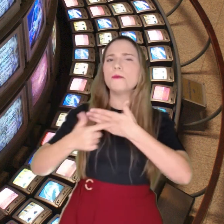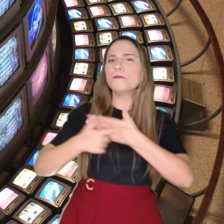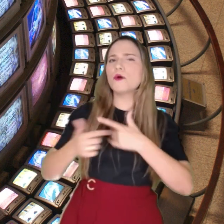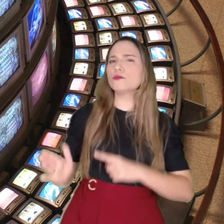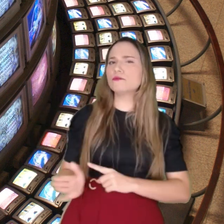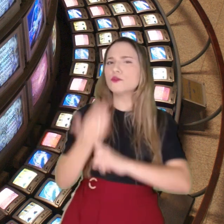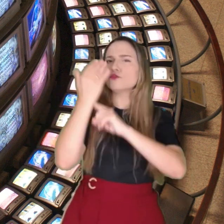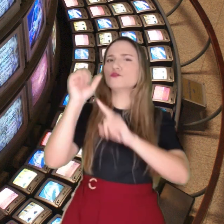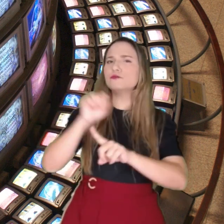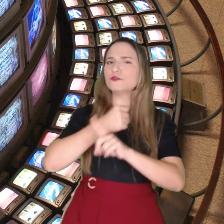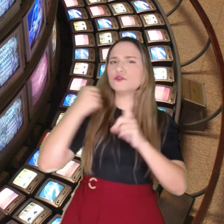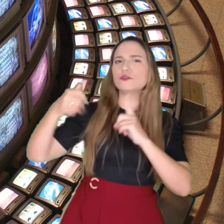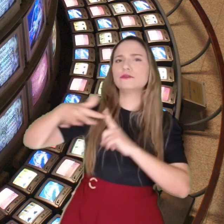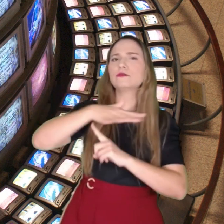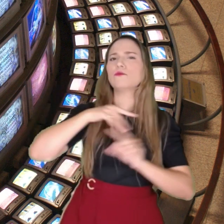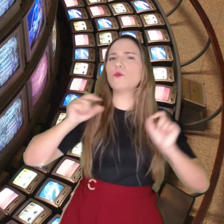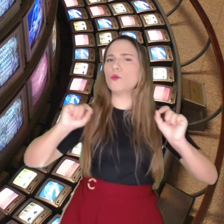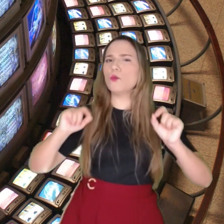na sociedade.